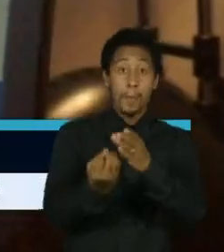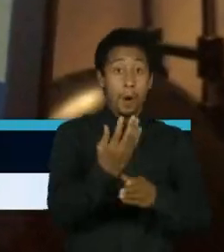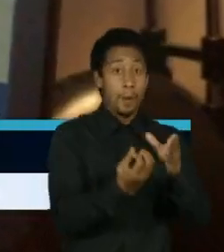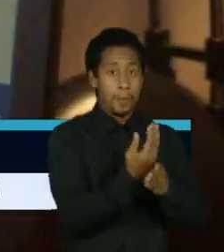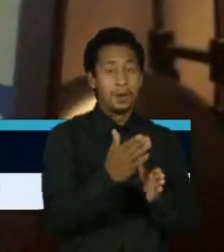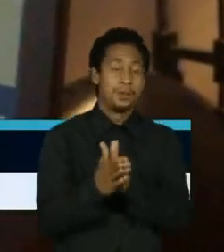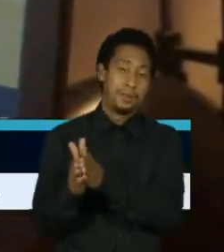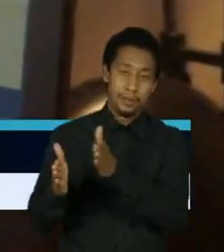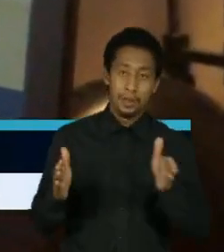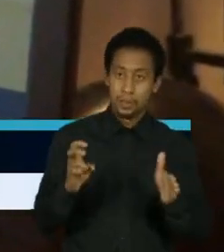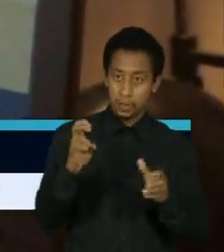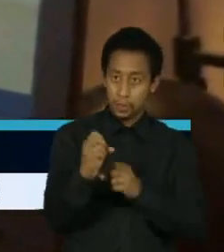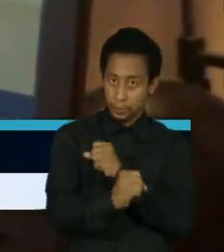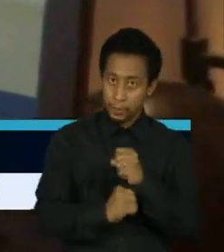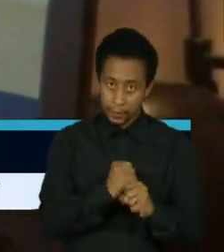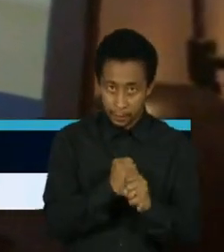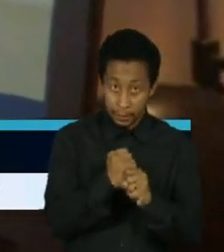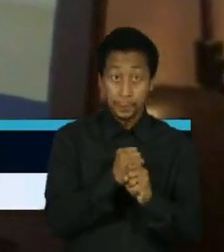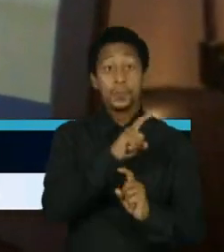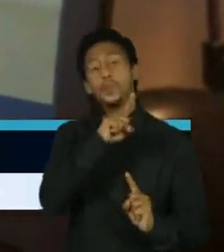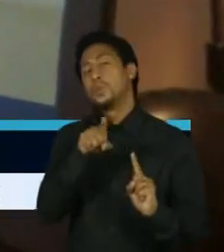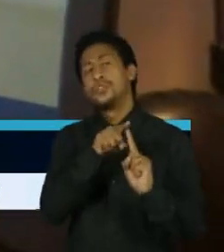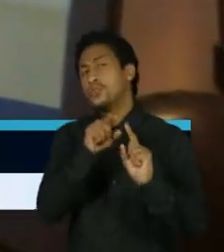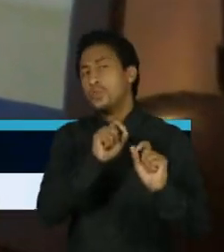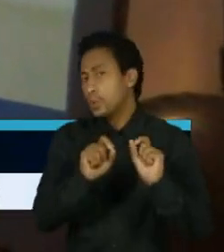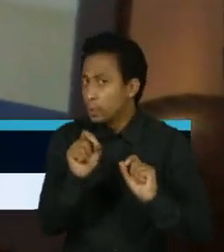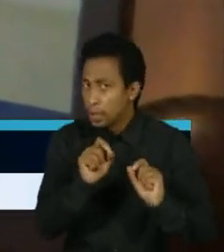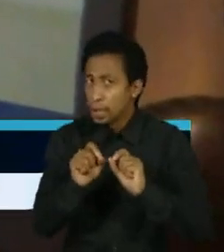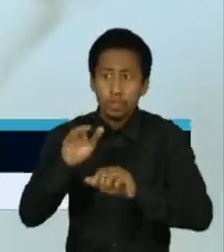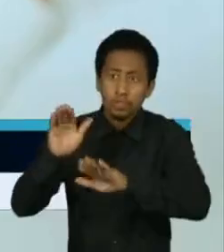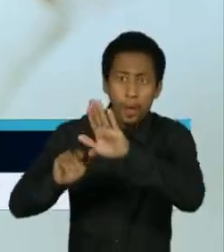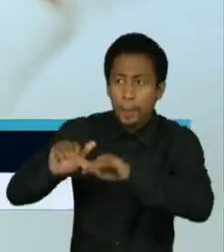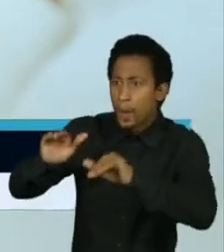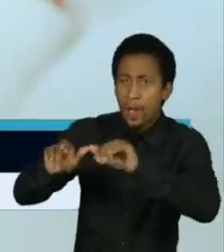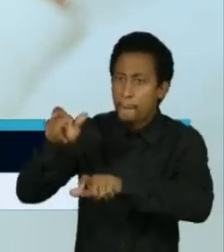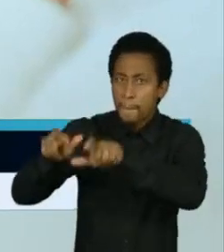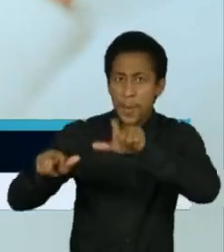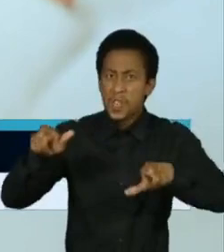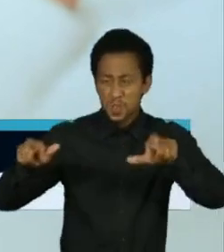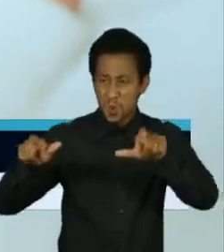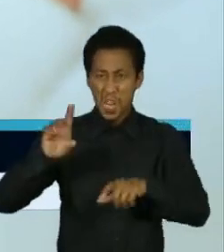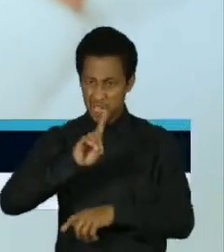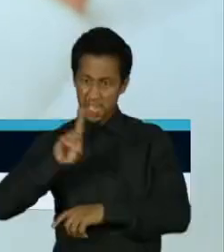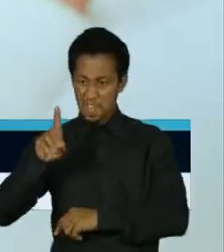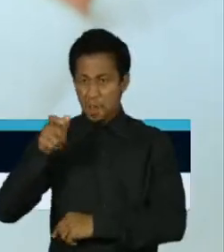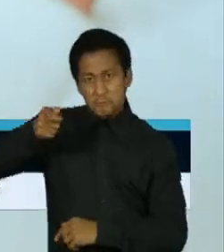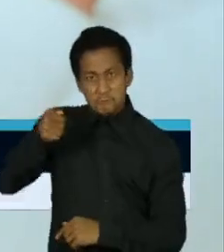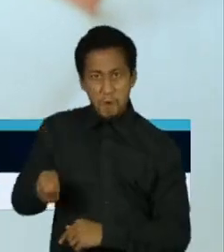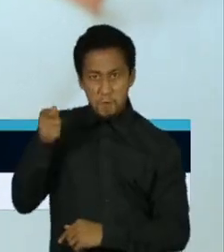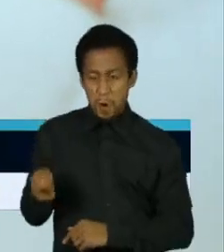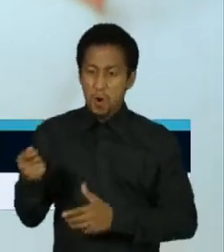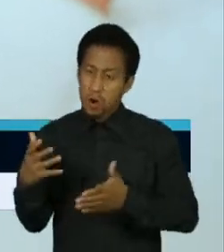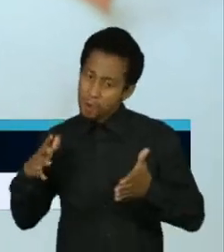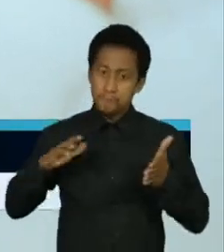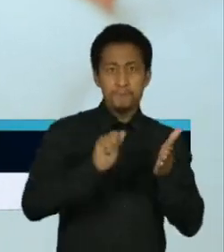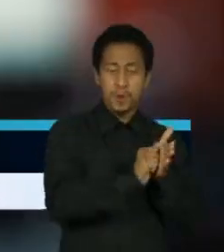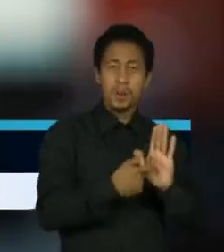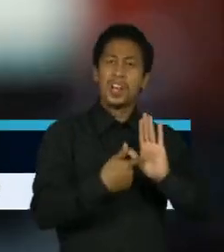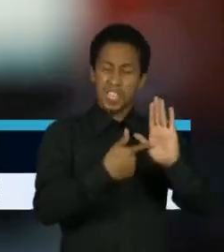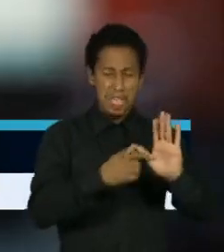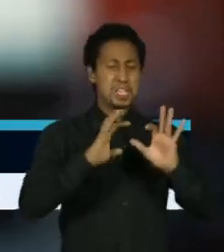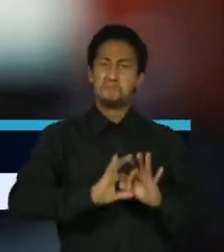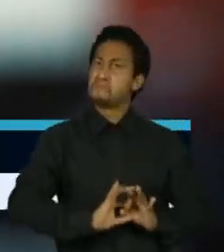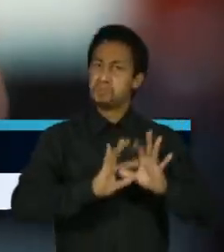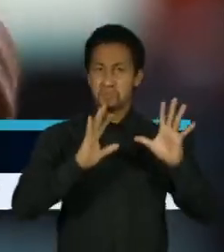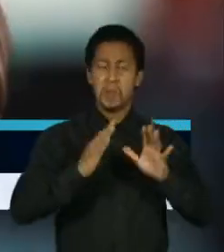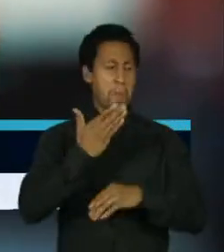objetivo dessas empresas seria atrair usuários de extrema-direita com a promessa de disponibilizar um ambiente onde preconceito